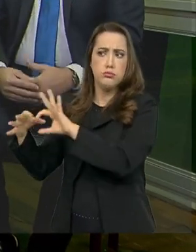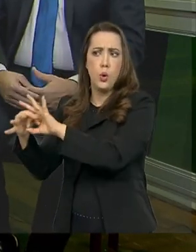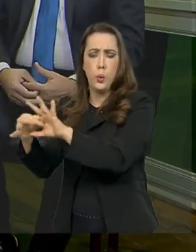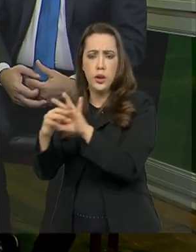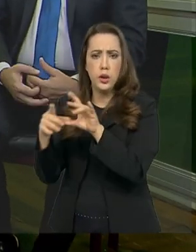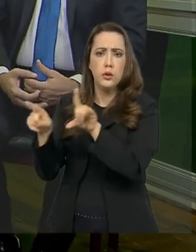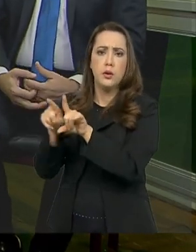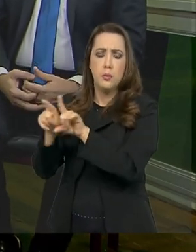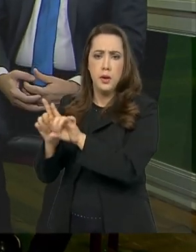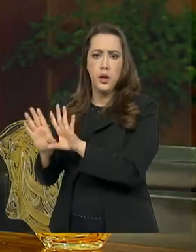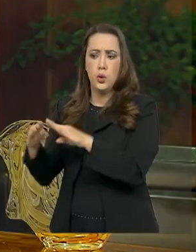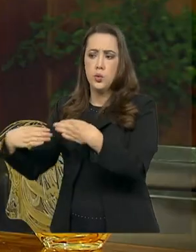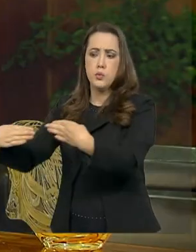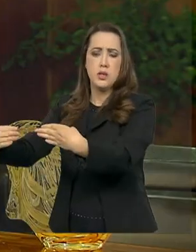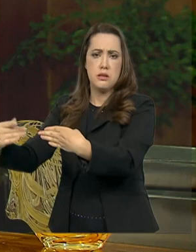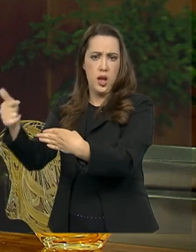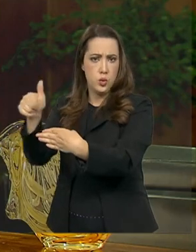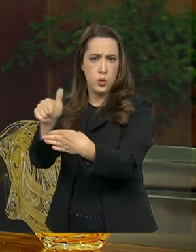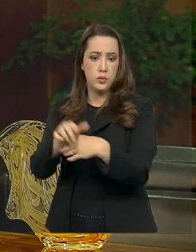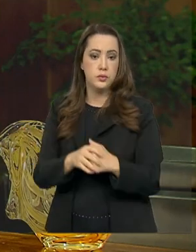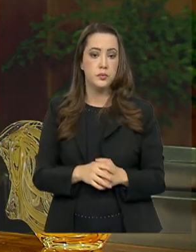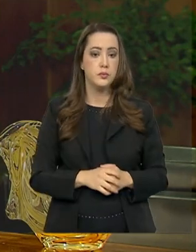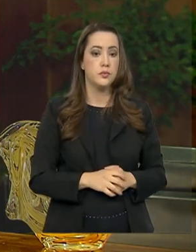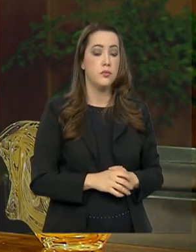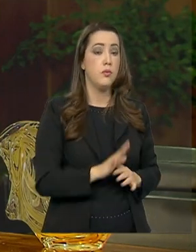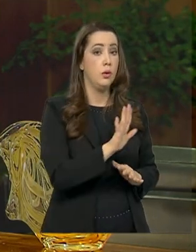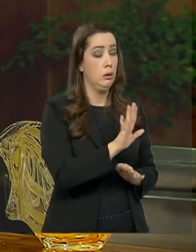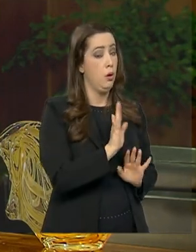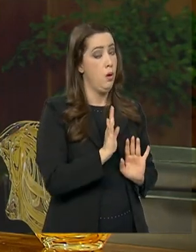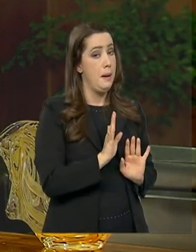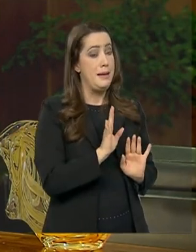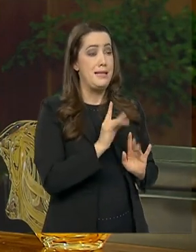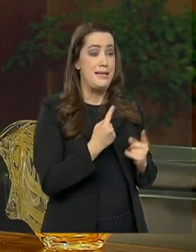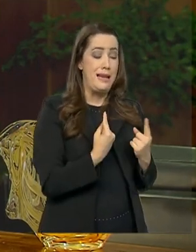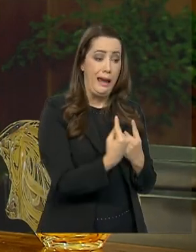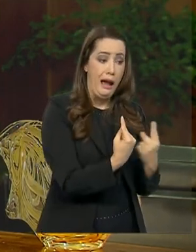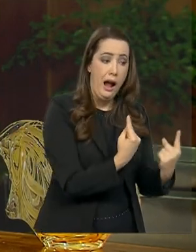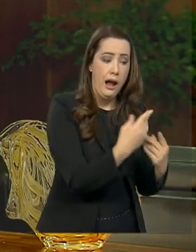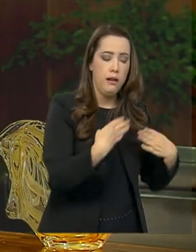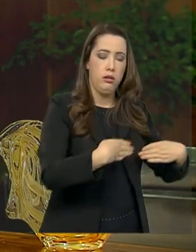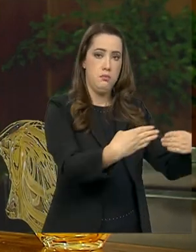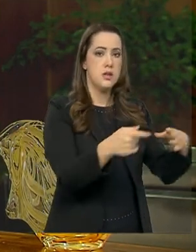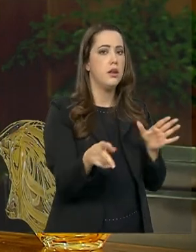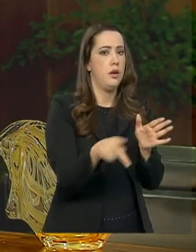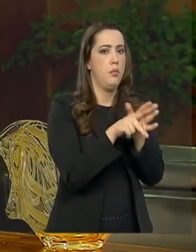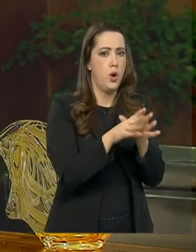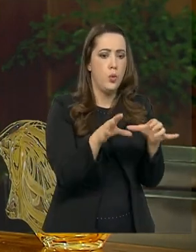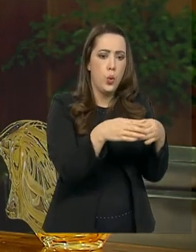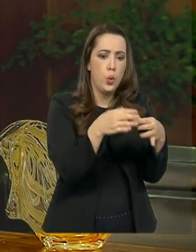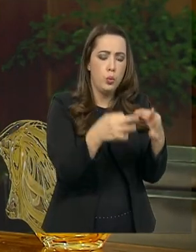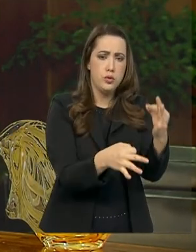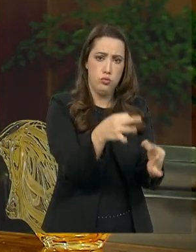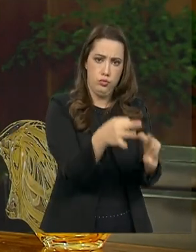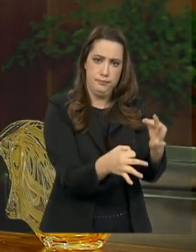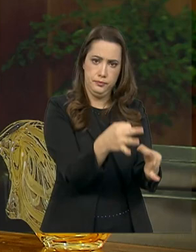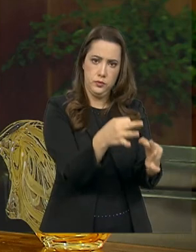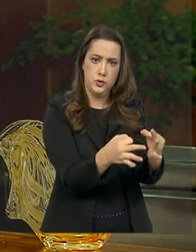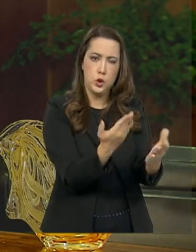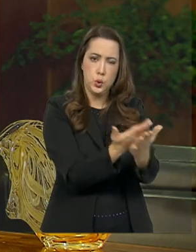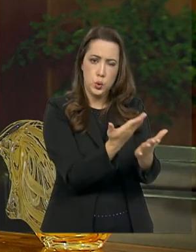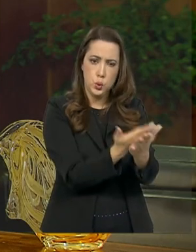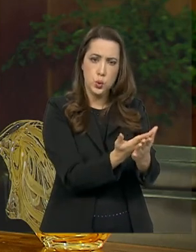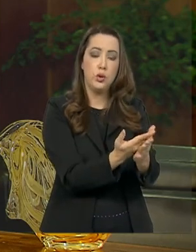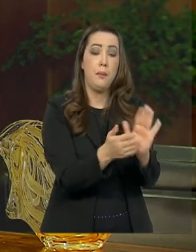primeiro escalão do governo? Cada ministério tem uma consultoria jurídica que auxilia os ministros a construírem as suas